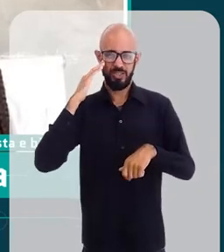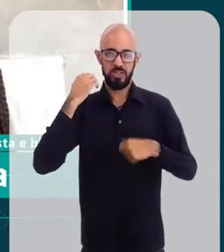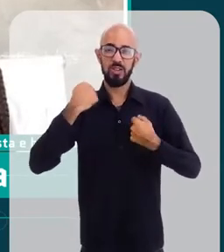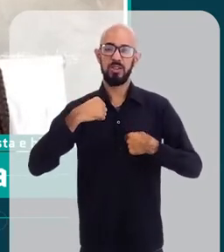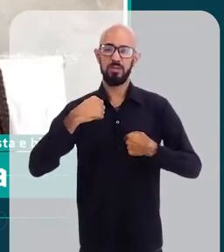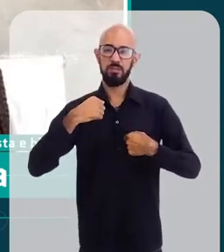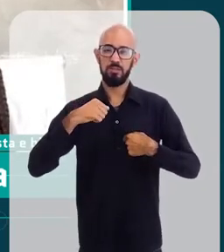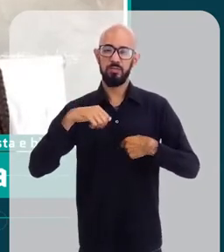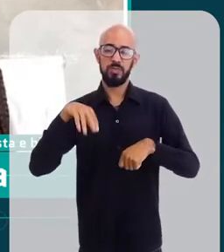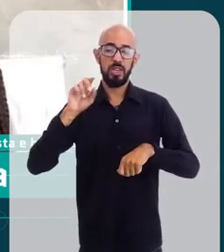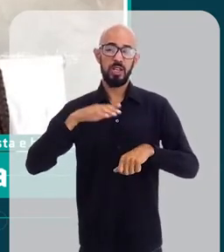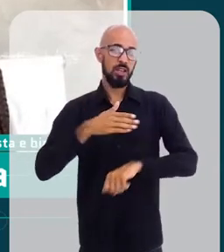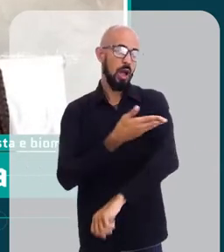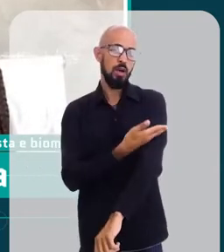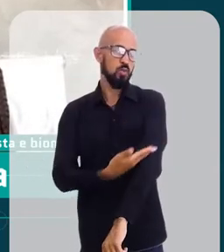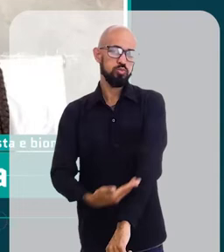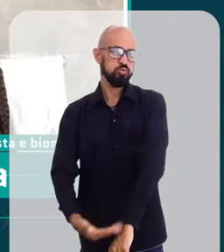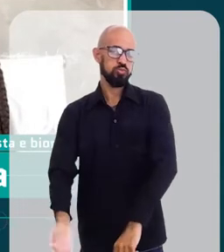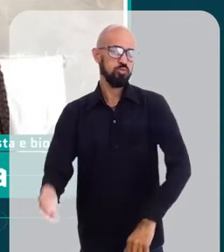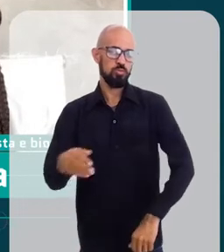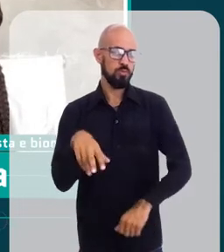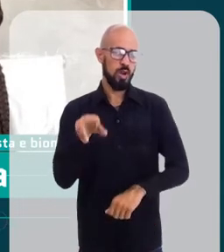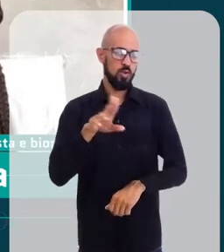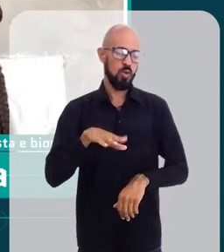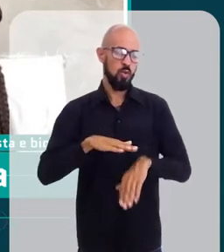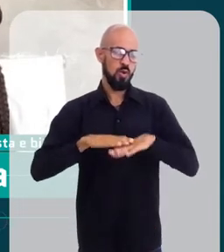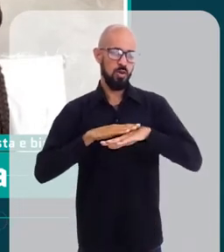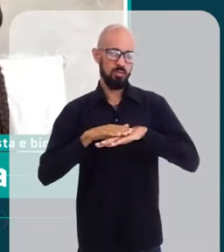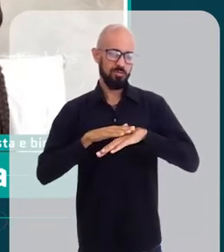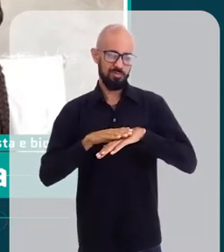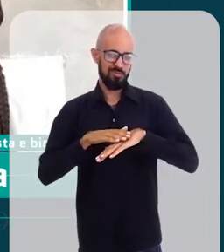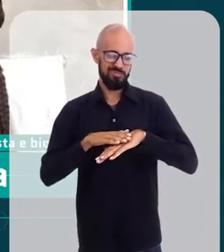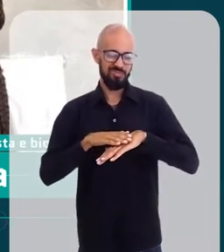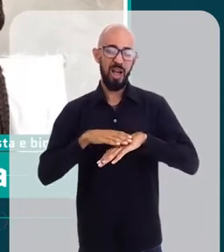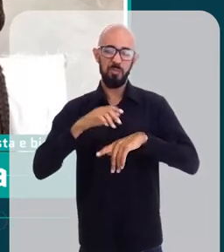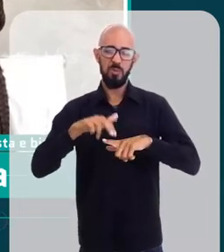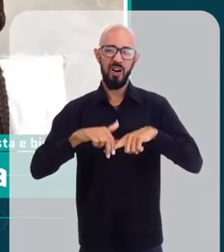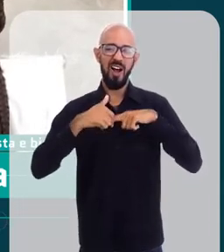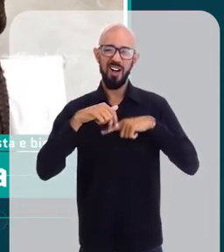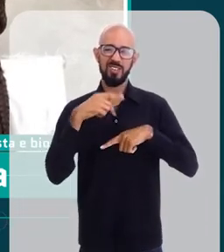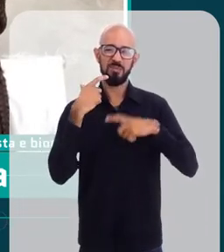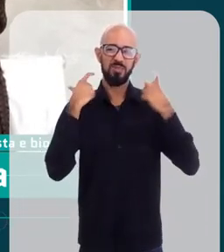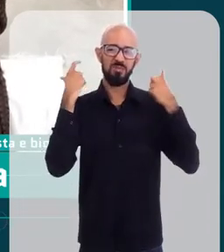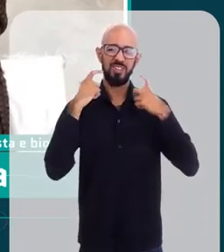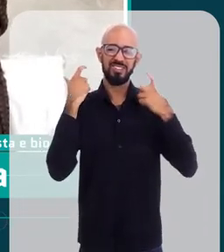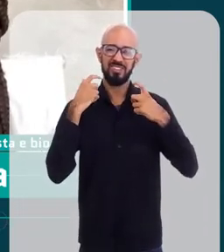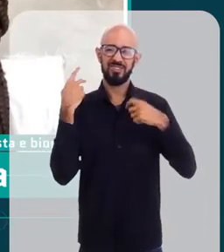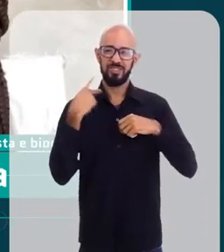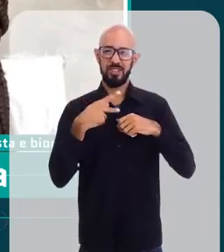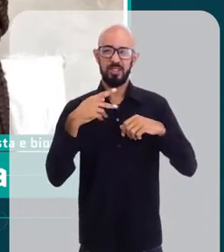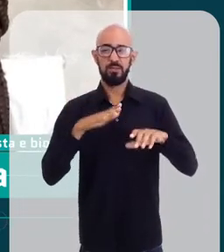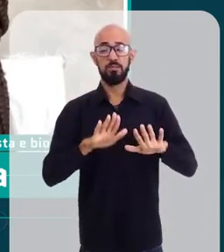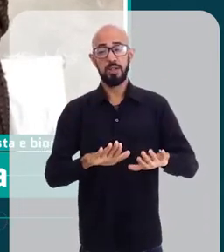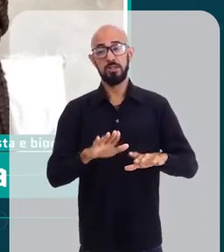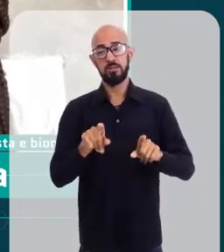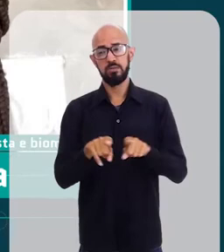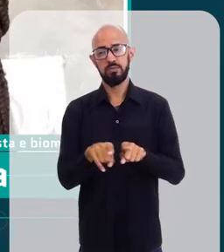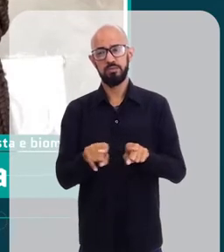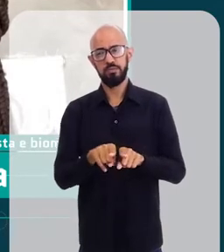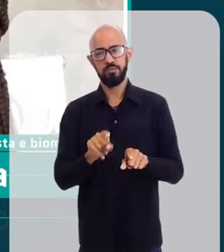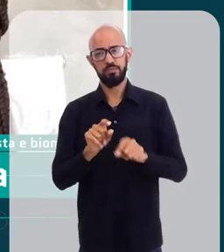uso do protetor, porque ele foi com essa preocupação, o consultório, o seu consultório, por exemplo, ao meu vem também,